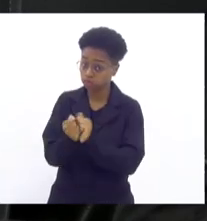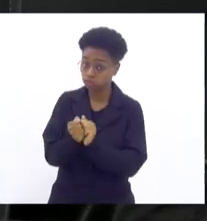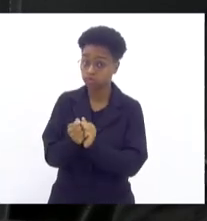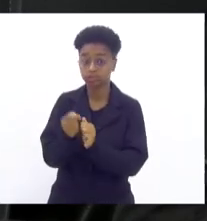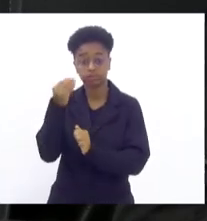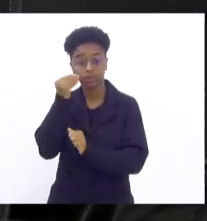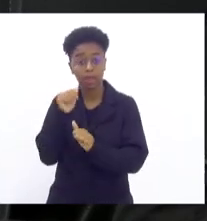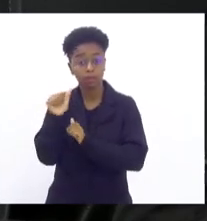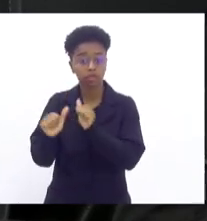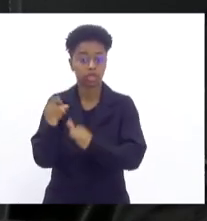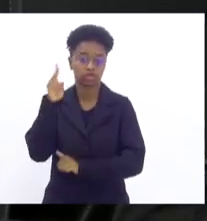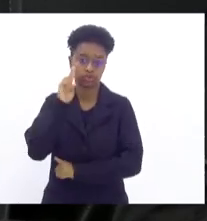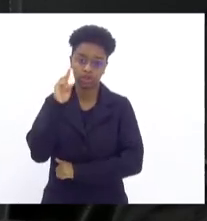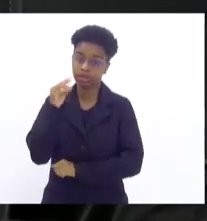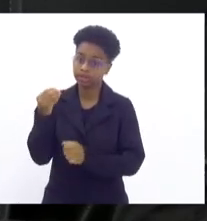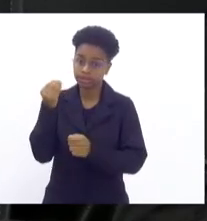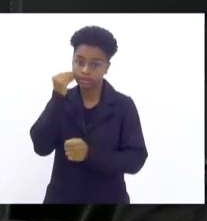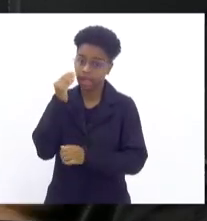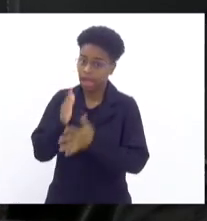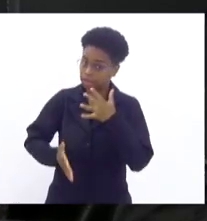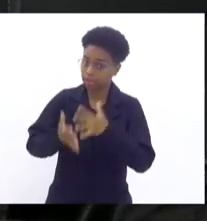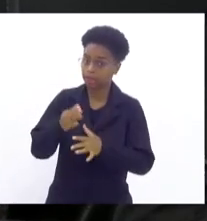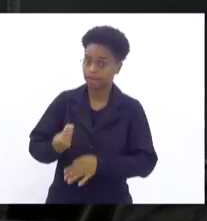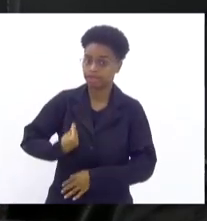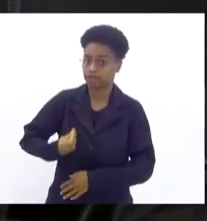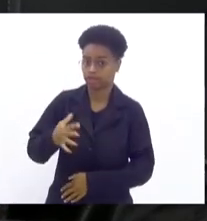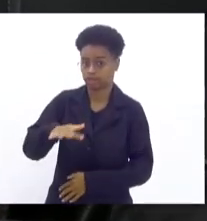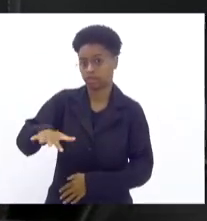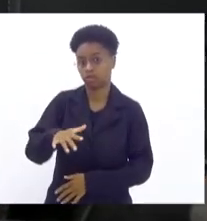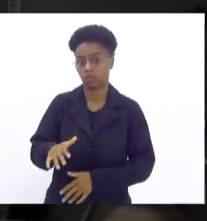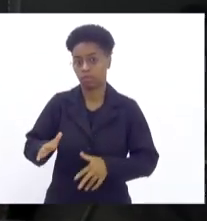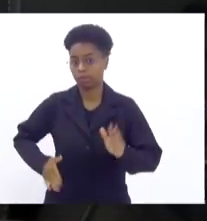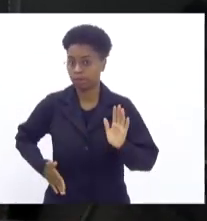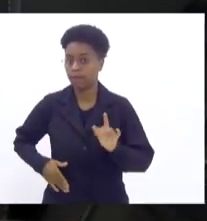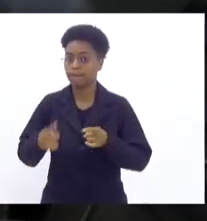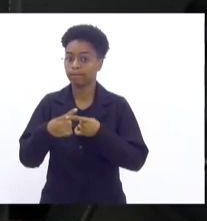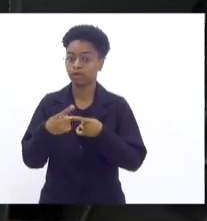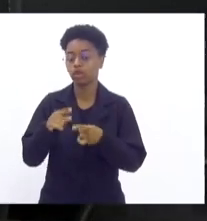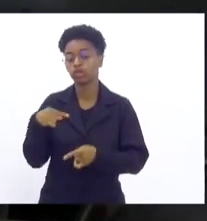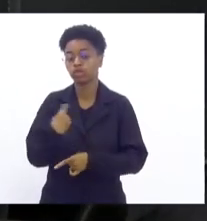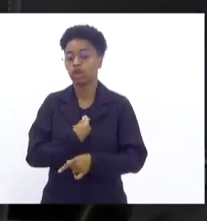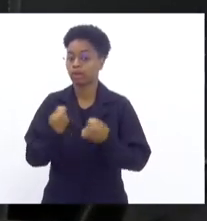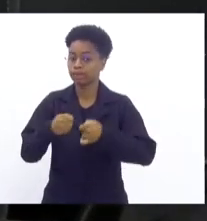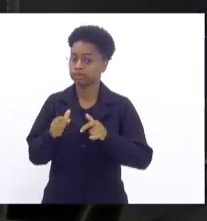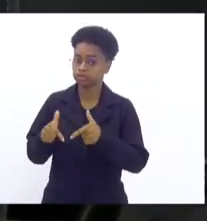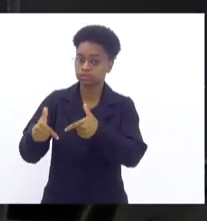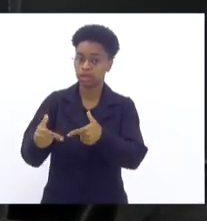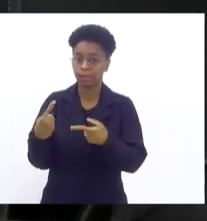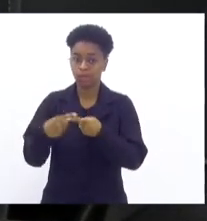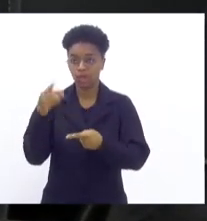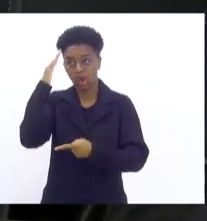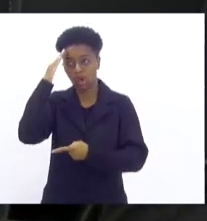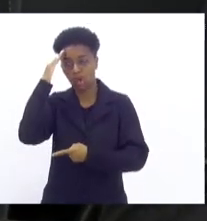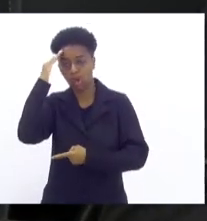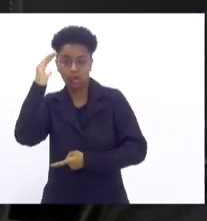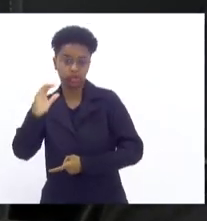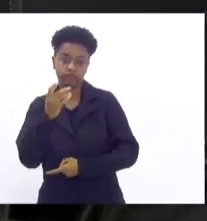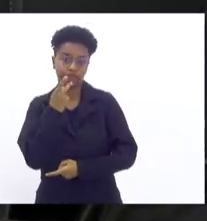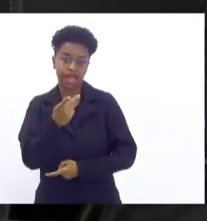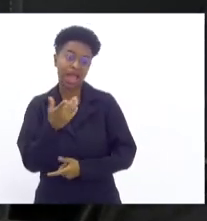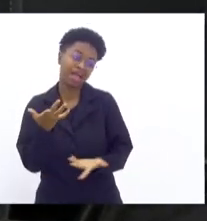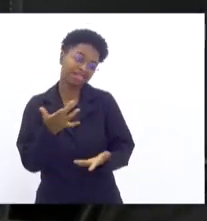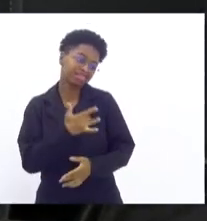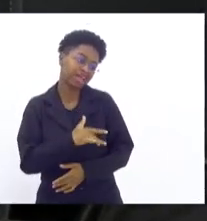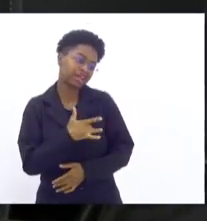história, para dificultar a vida desses caras. Por isso somos nós que temos que legislar. o deputado lá de Curitiba vai olhar para o menor de 16 anos e falar,